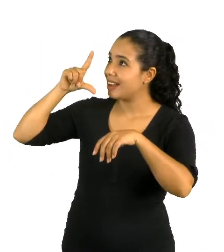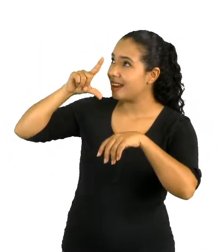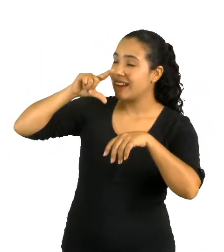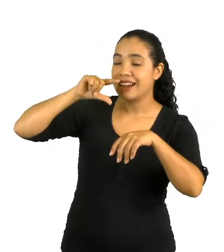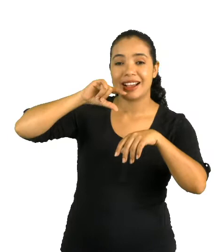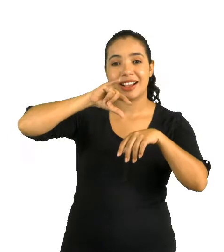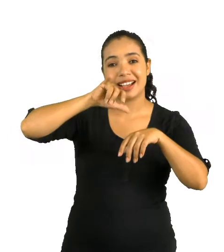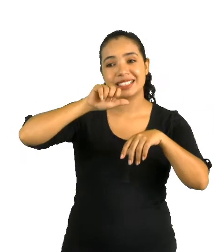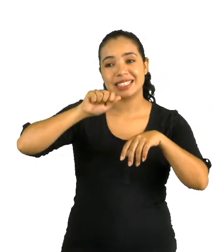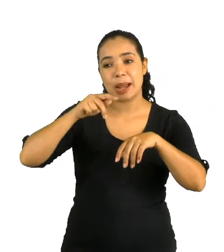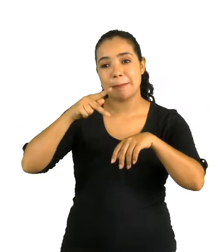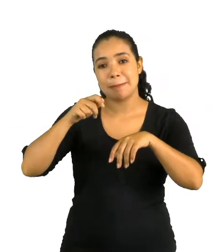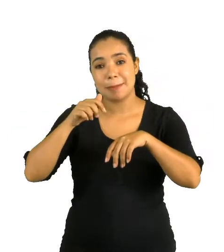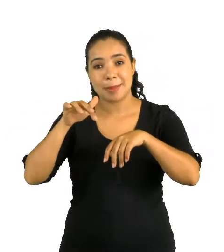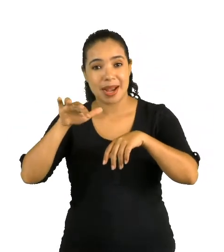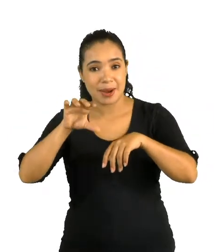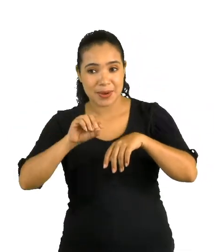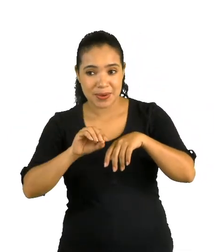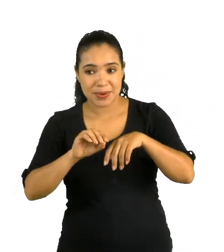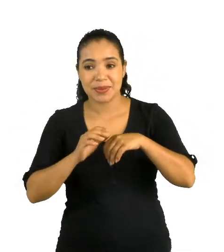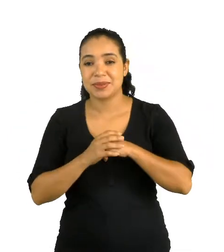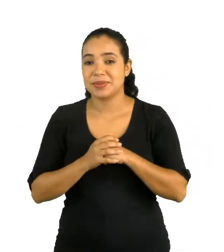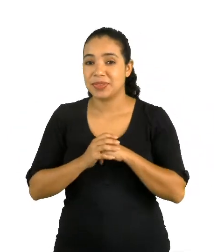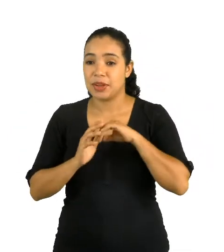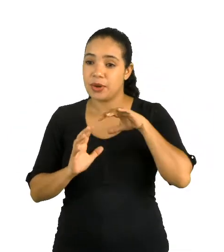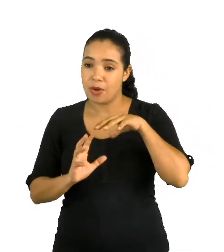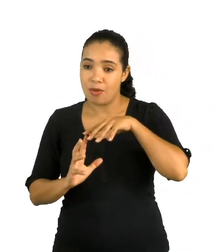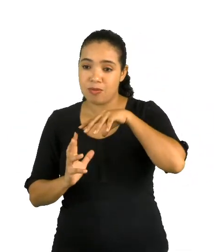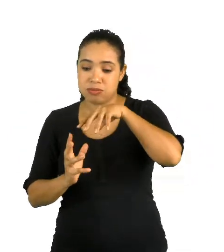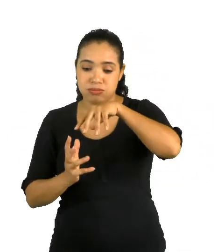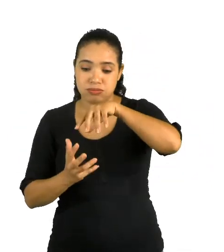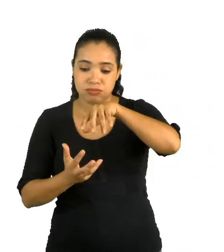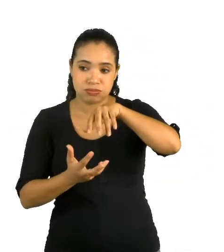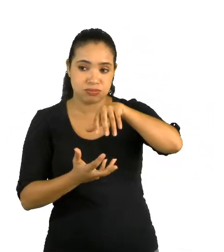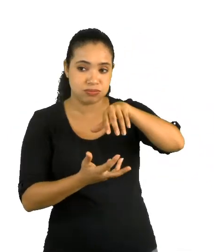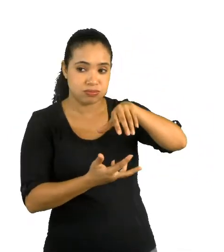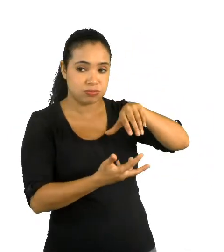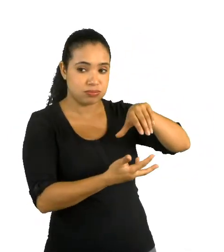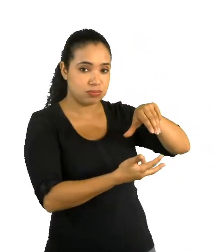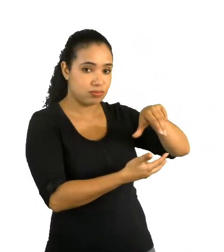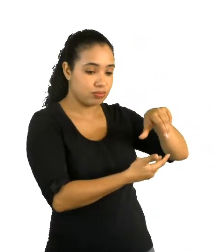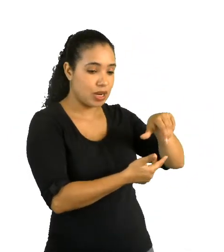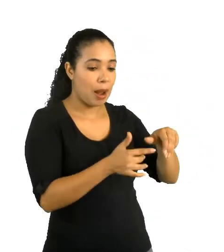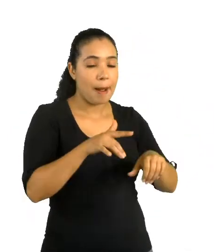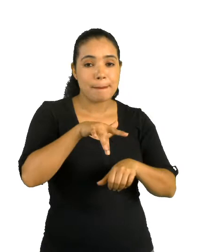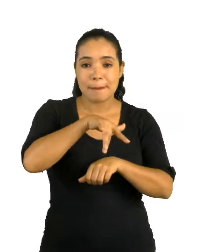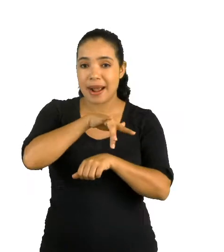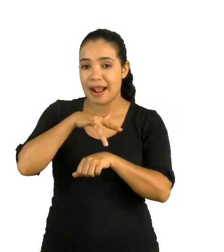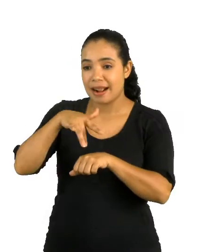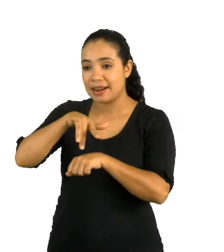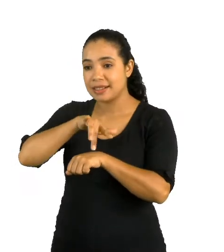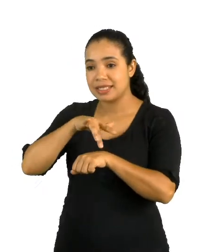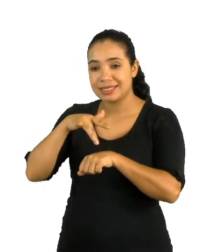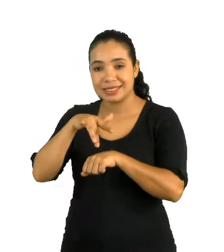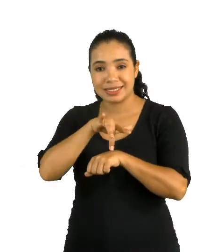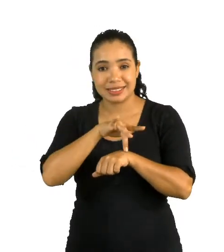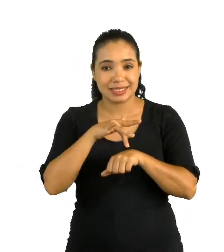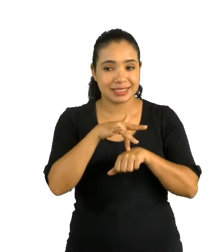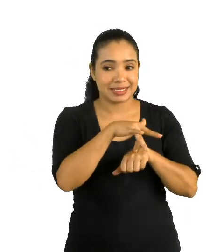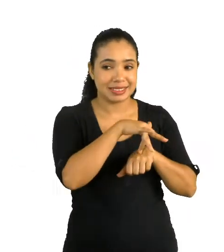torna a girar, feito bailarina para o Sol